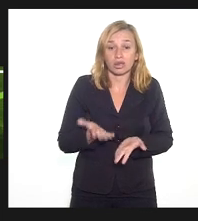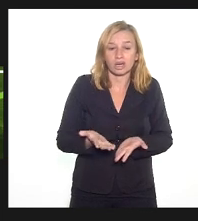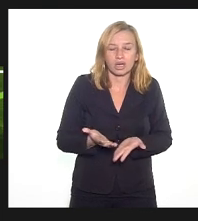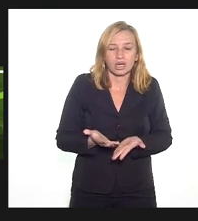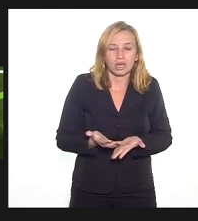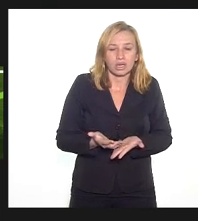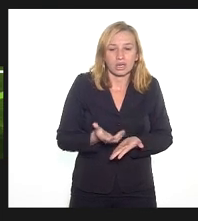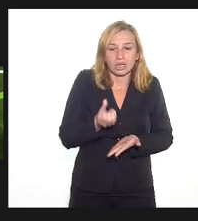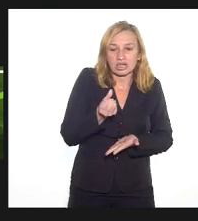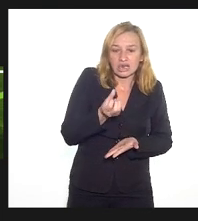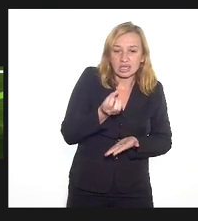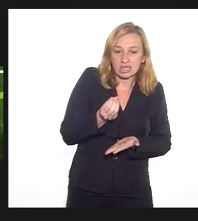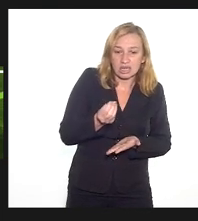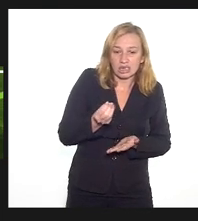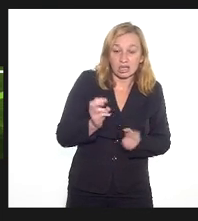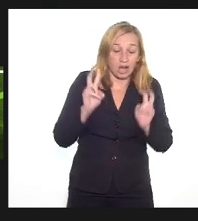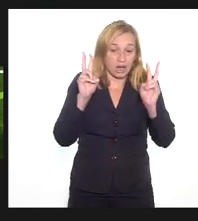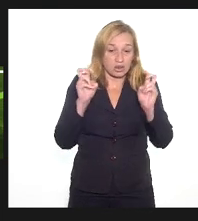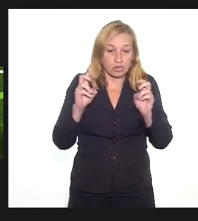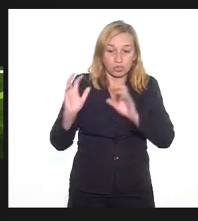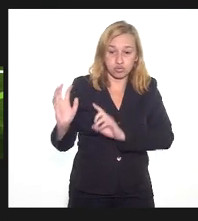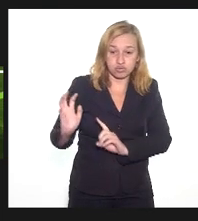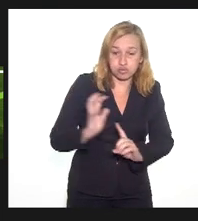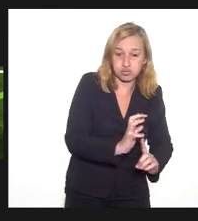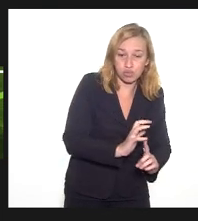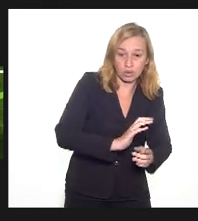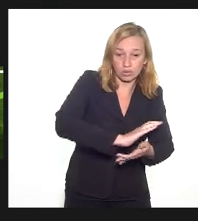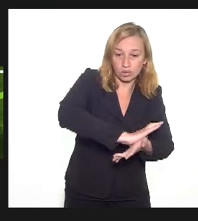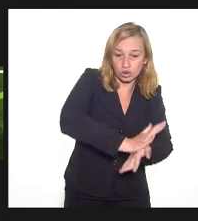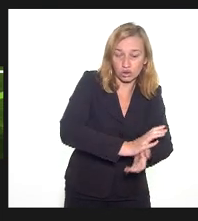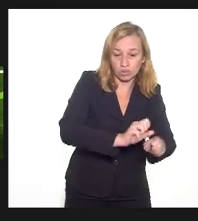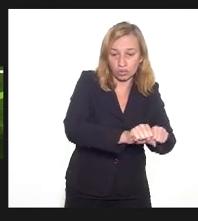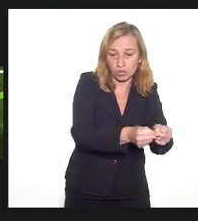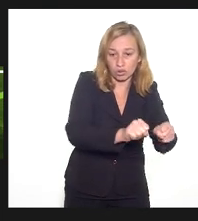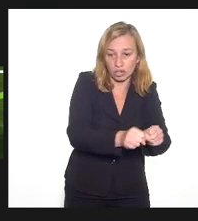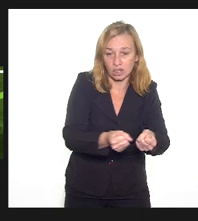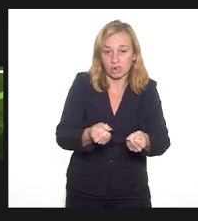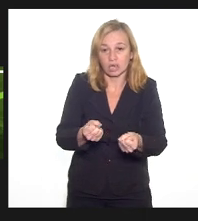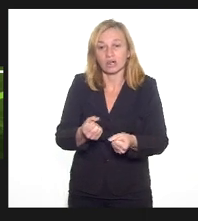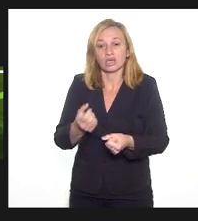cerca de 60 casos de invasão a tempos religiosos, matriz africana.